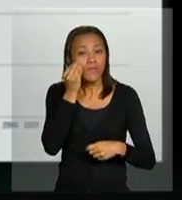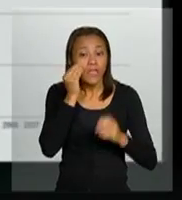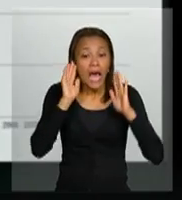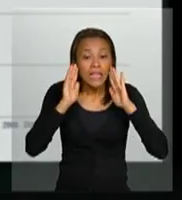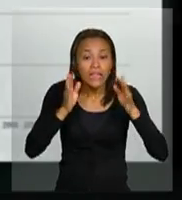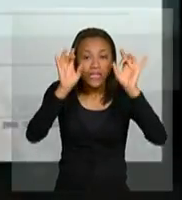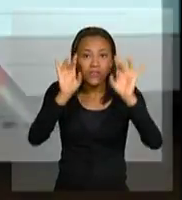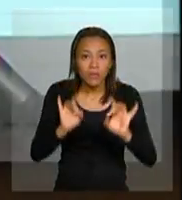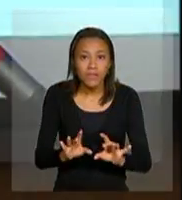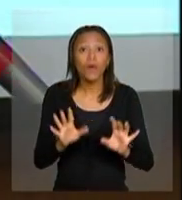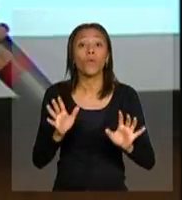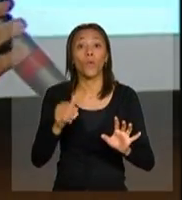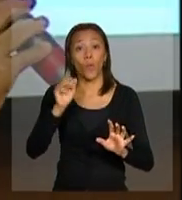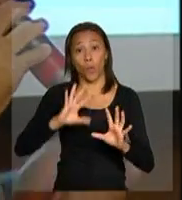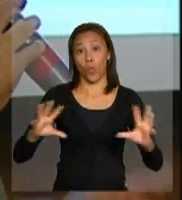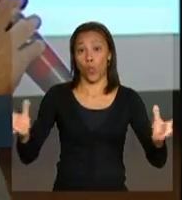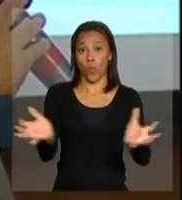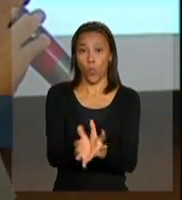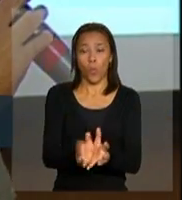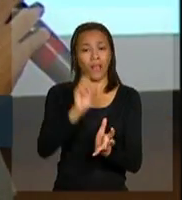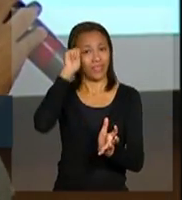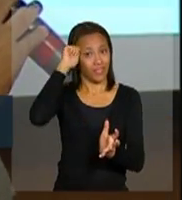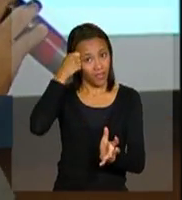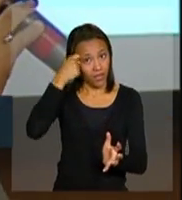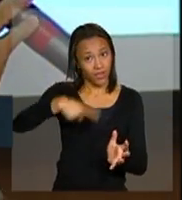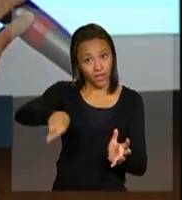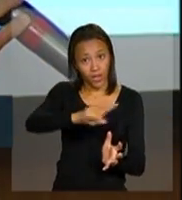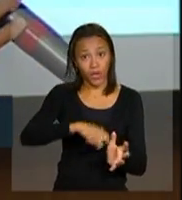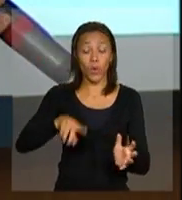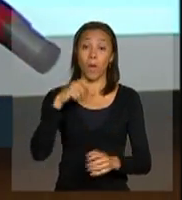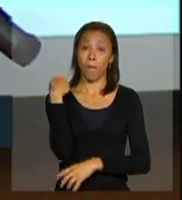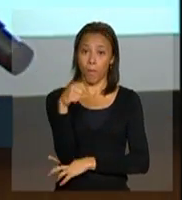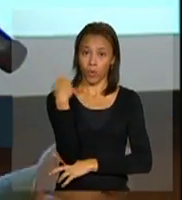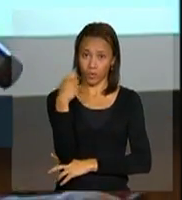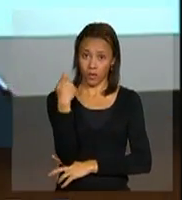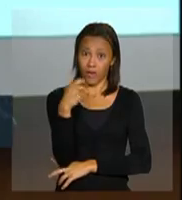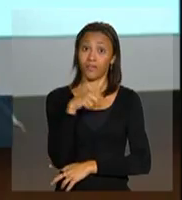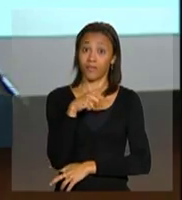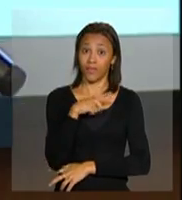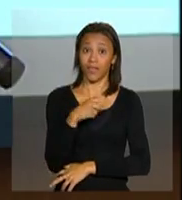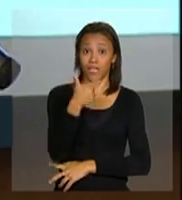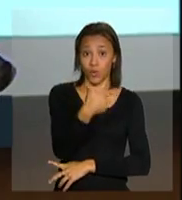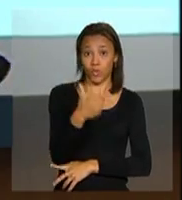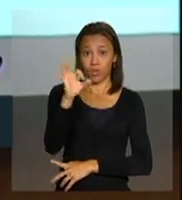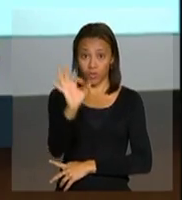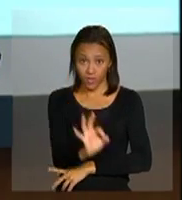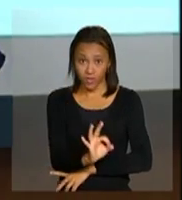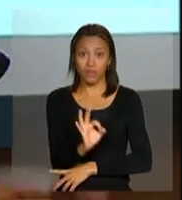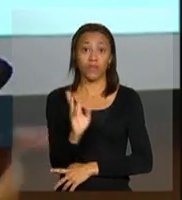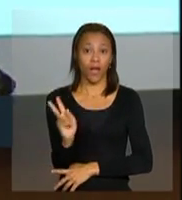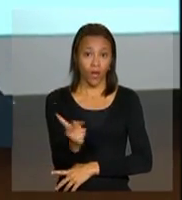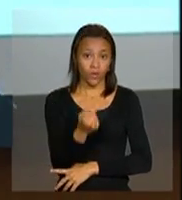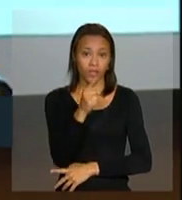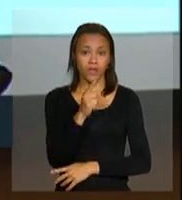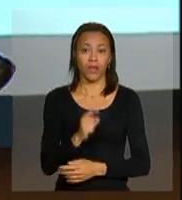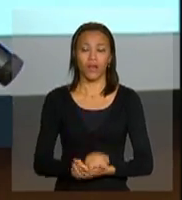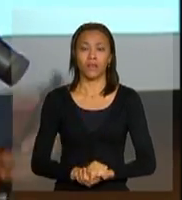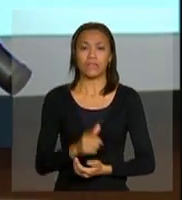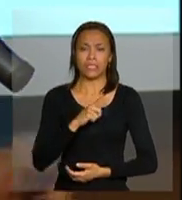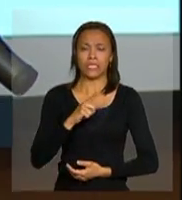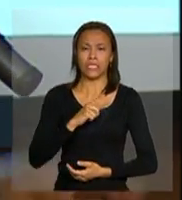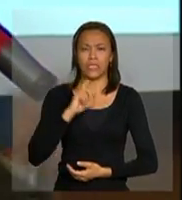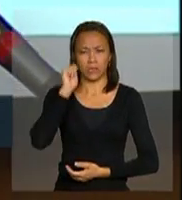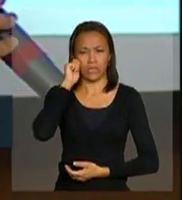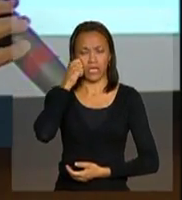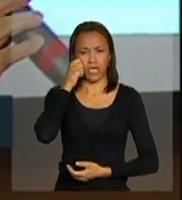questão da população negra. Porto Alegre, por exemplo, onde a prevalência alta em gestantes é 2% e predomina a população negra, o